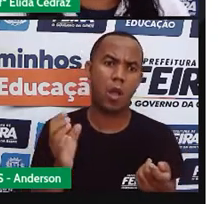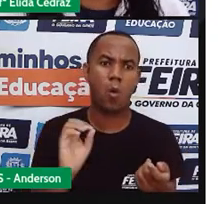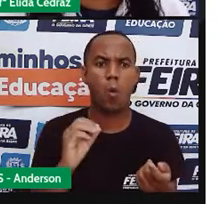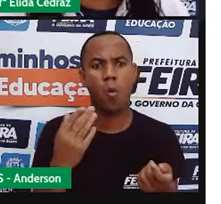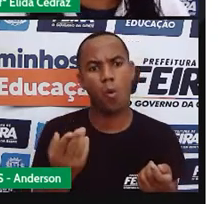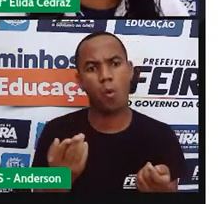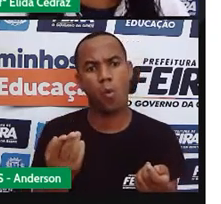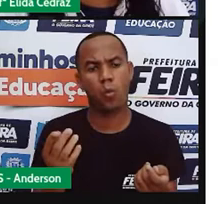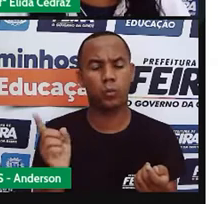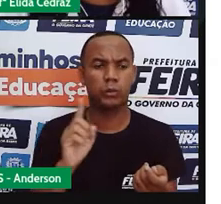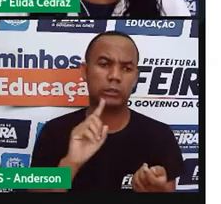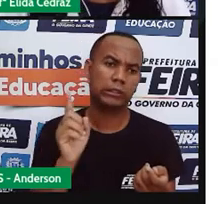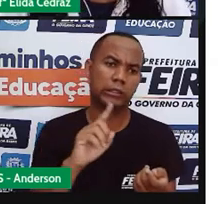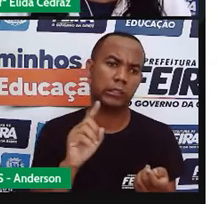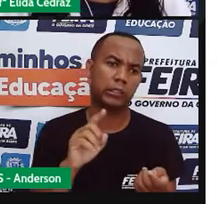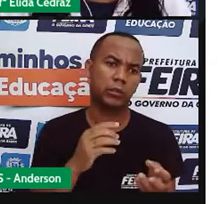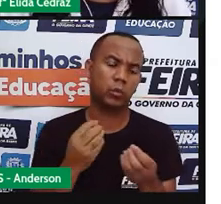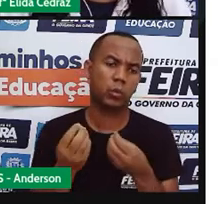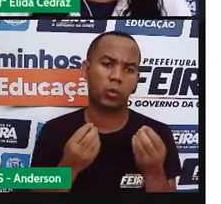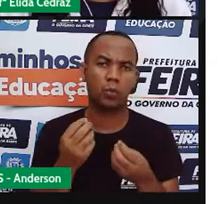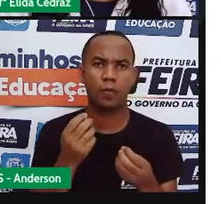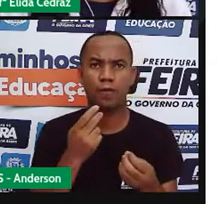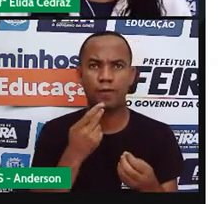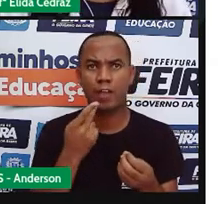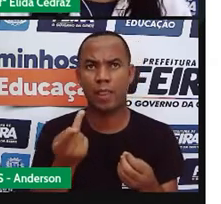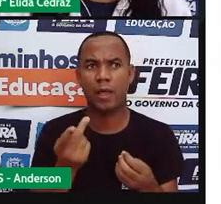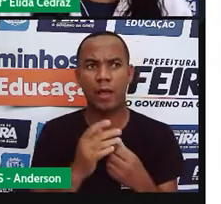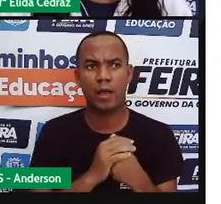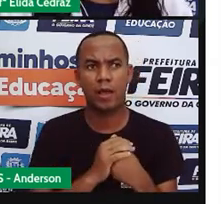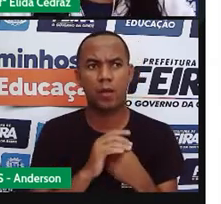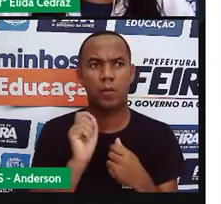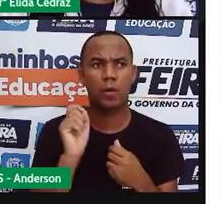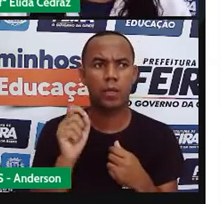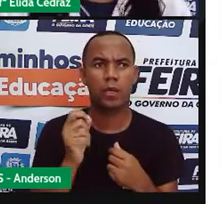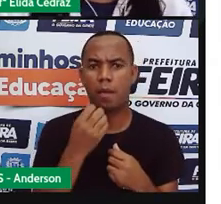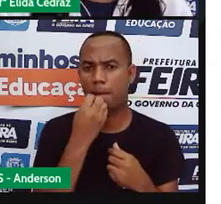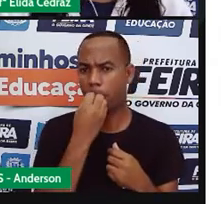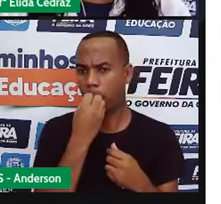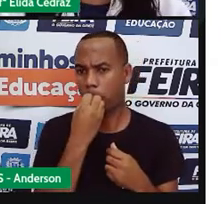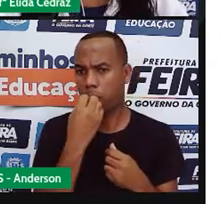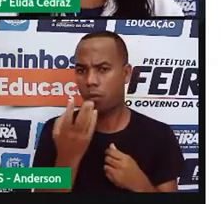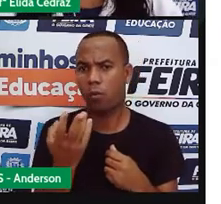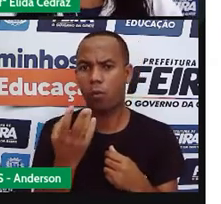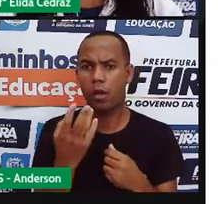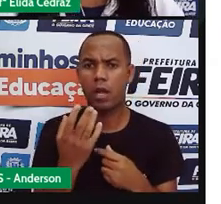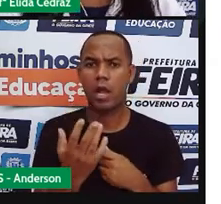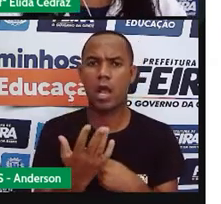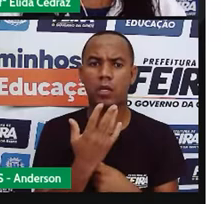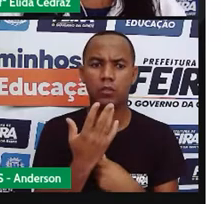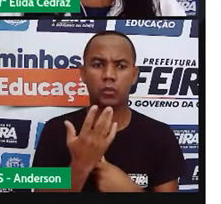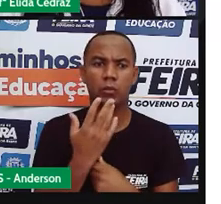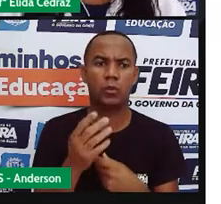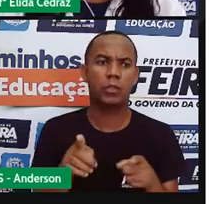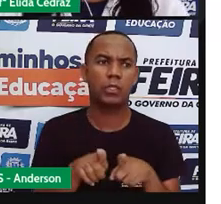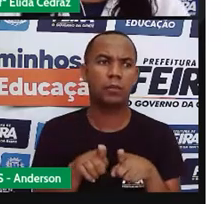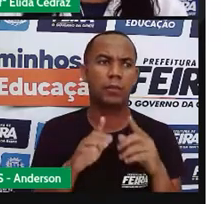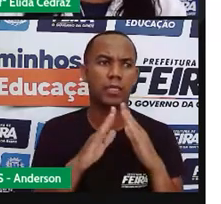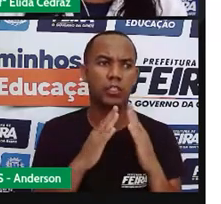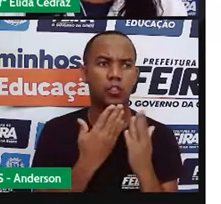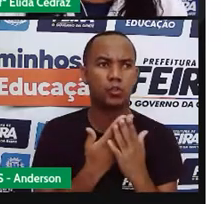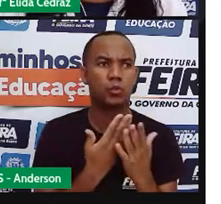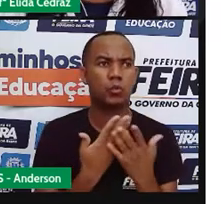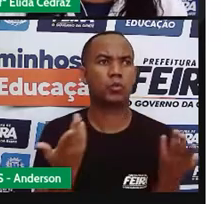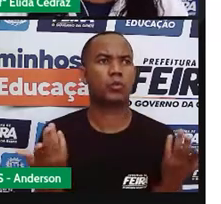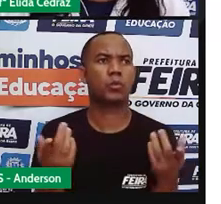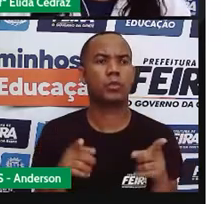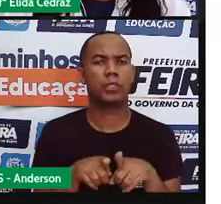construtiva, falar que a matéria foi muito boa, que me ajudou na disciplina da escola, que me ajudou a